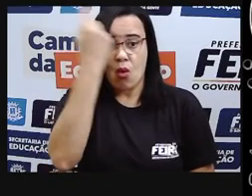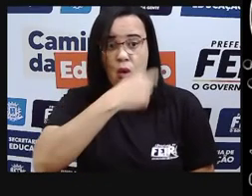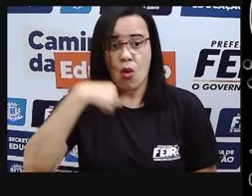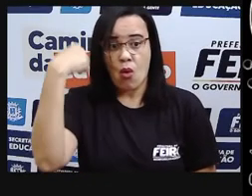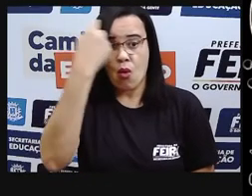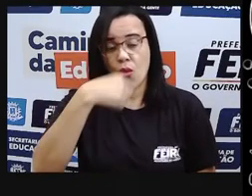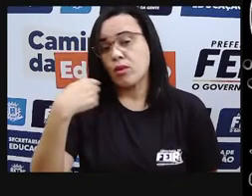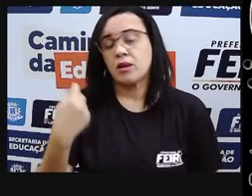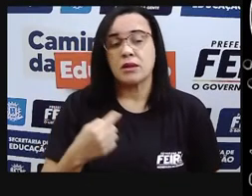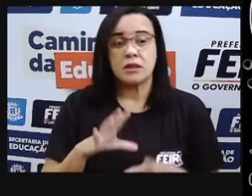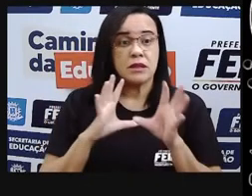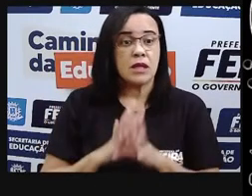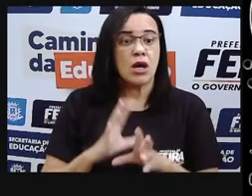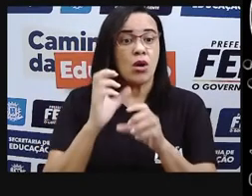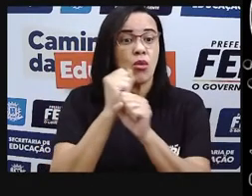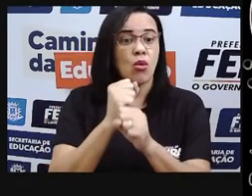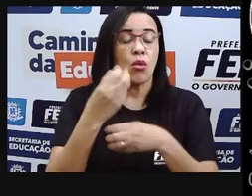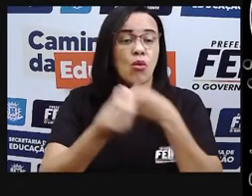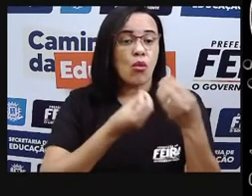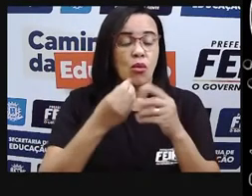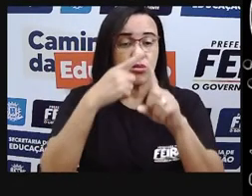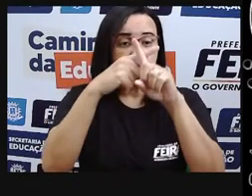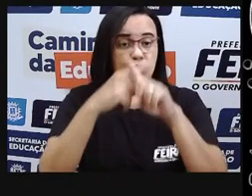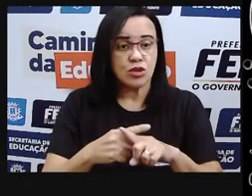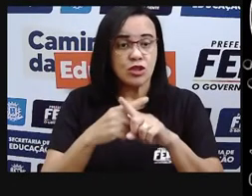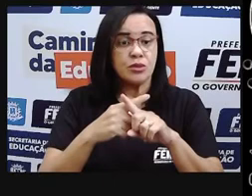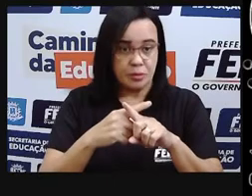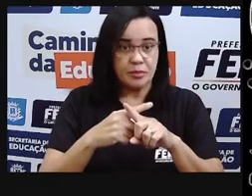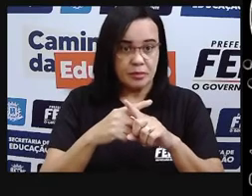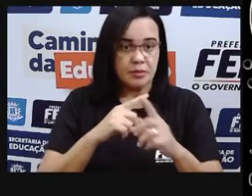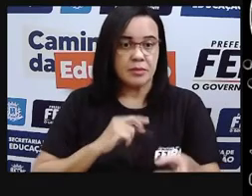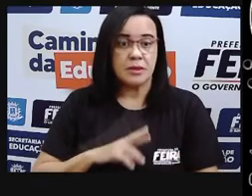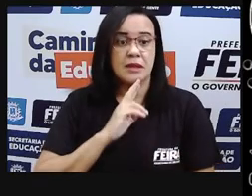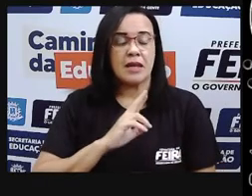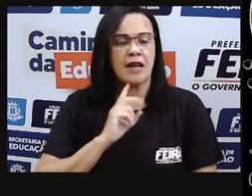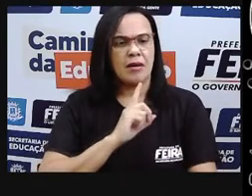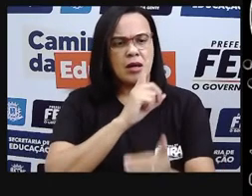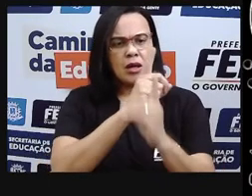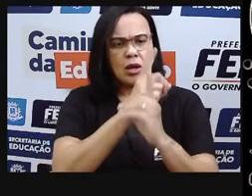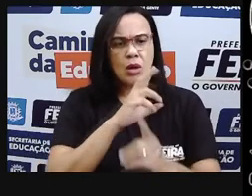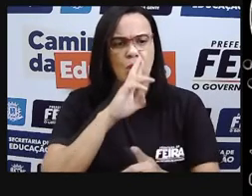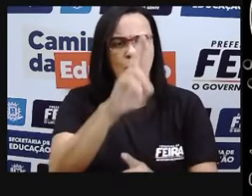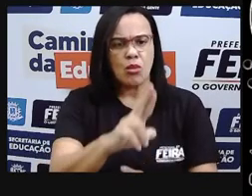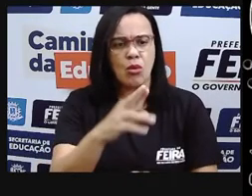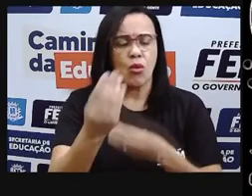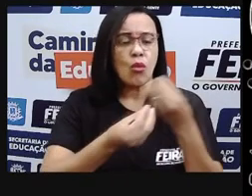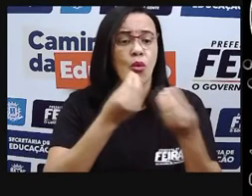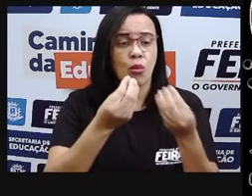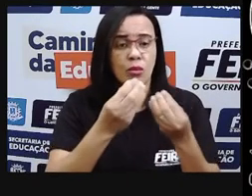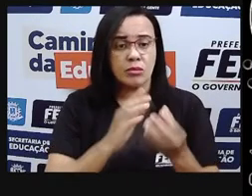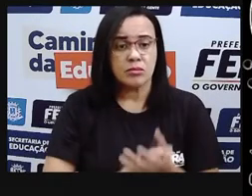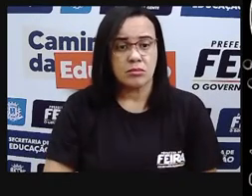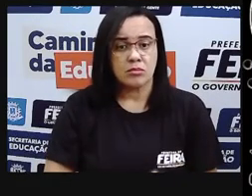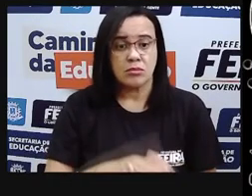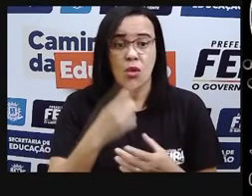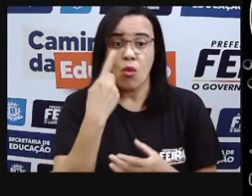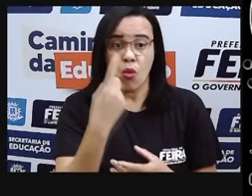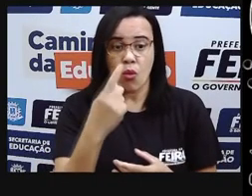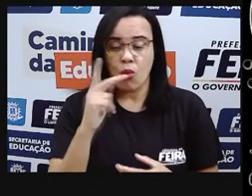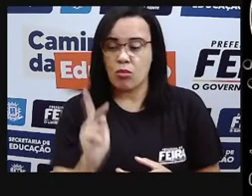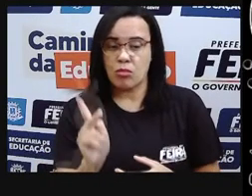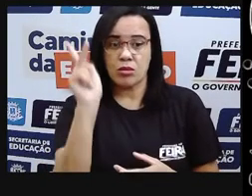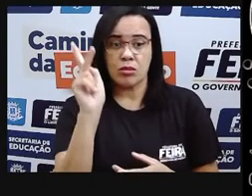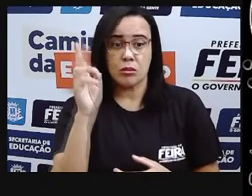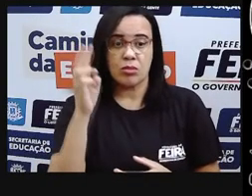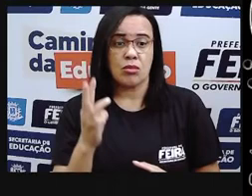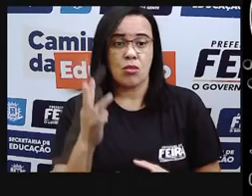que qualquer planta de energia, a gente vai achar isso, o valor de 1 kilowatts hora. Vou dar uma